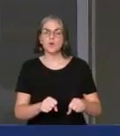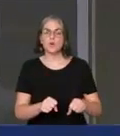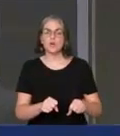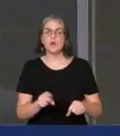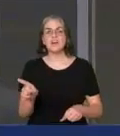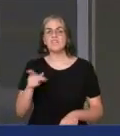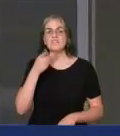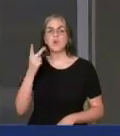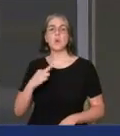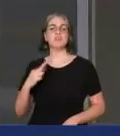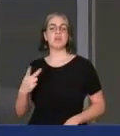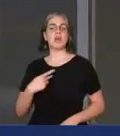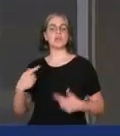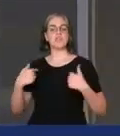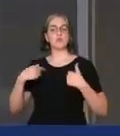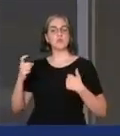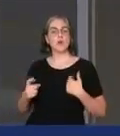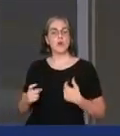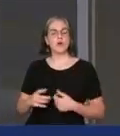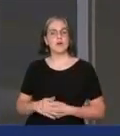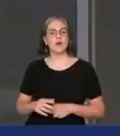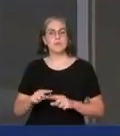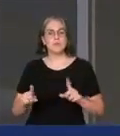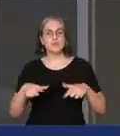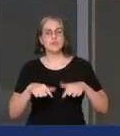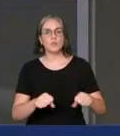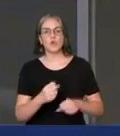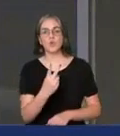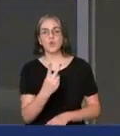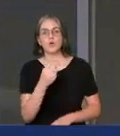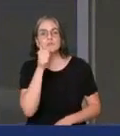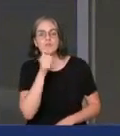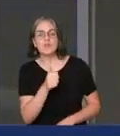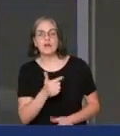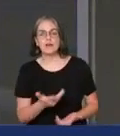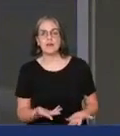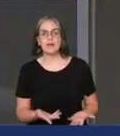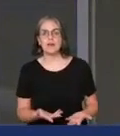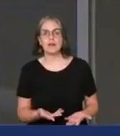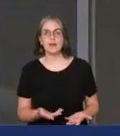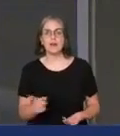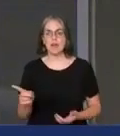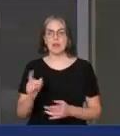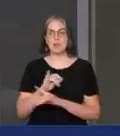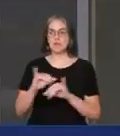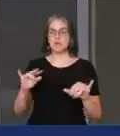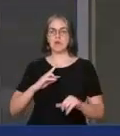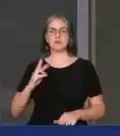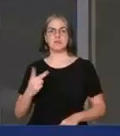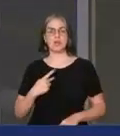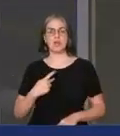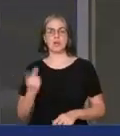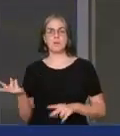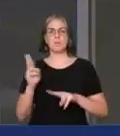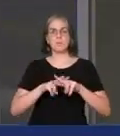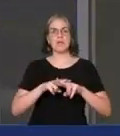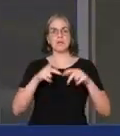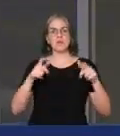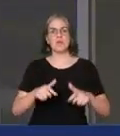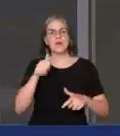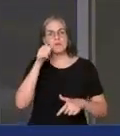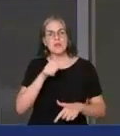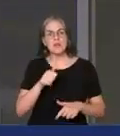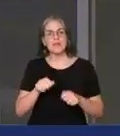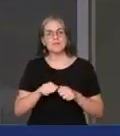lá na Inglaterra, após ter estuprado duas mulheres. E quando se declarou trans, foi para um presídio feminino e